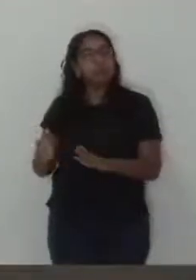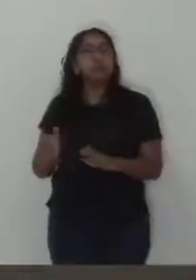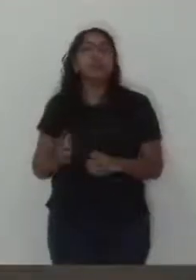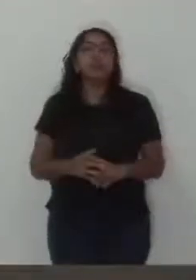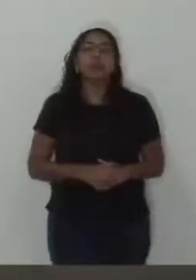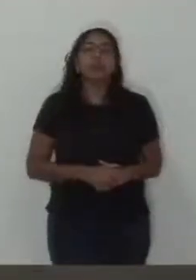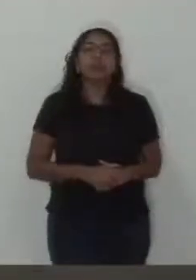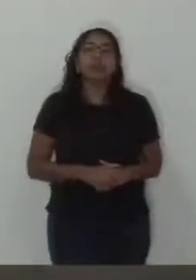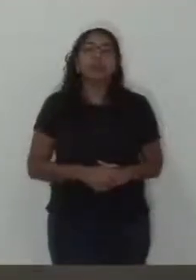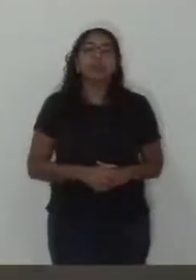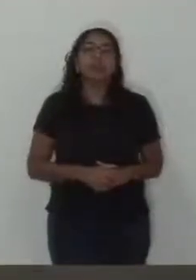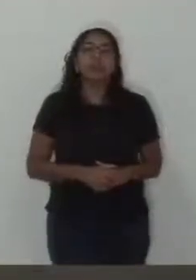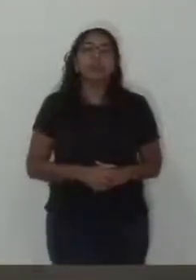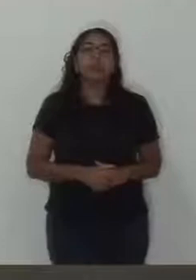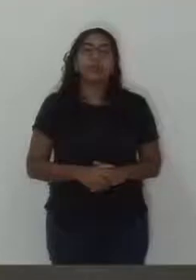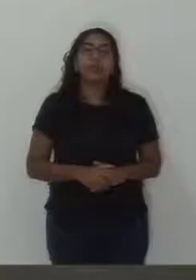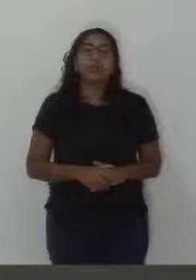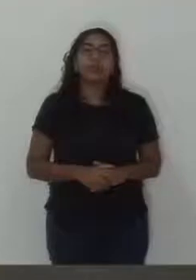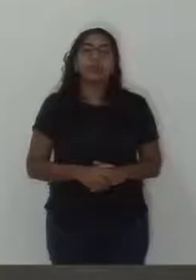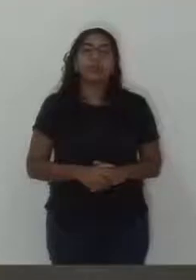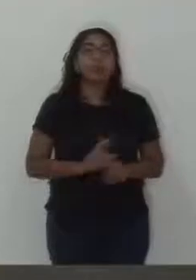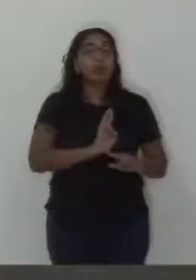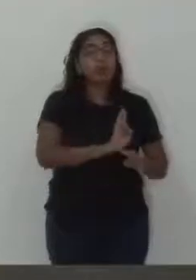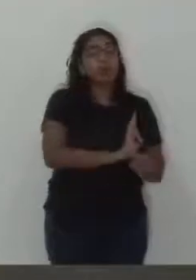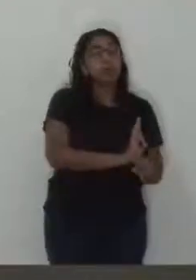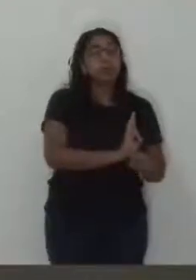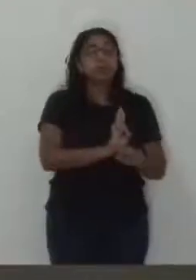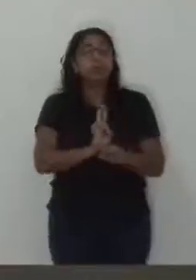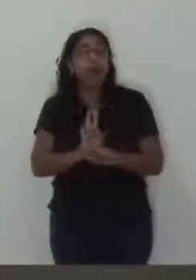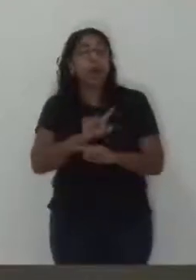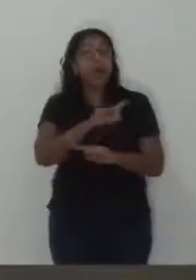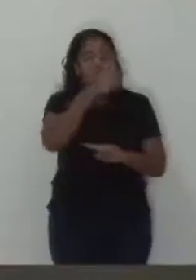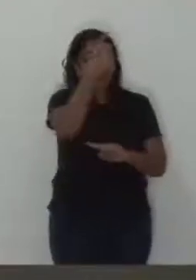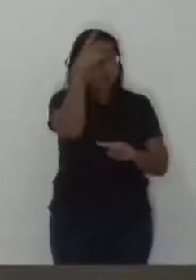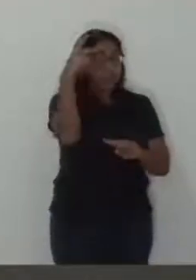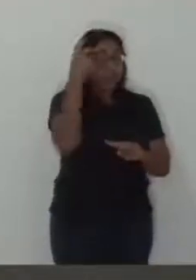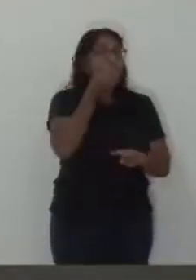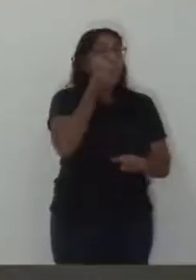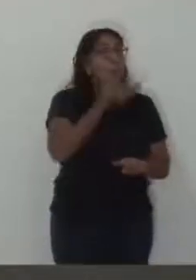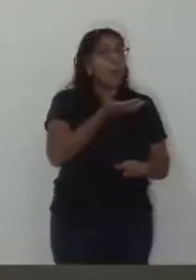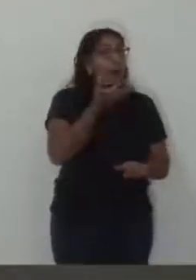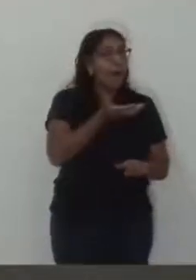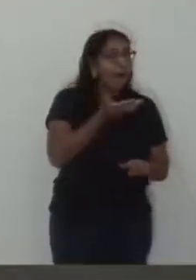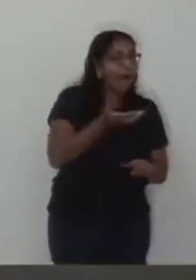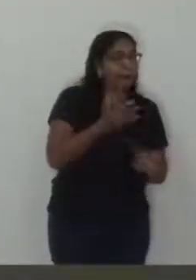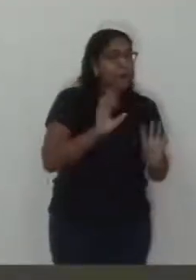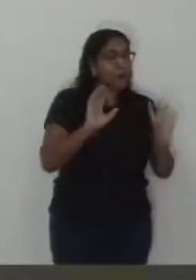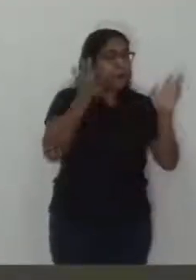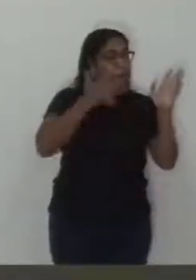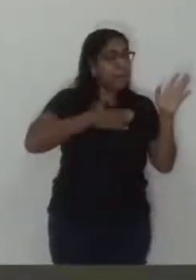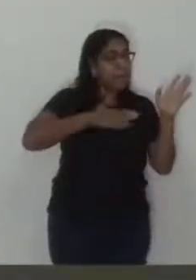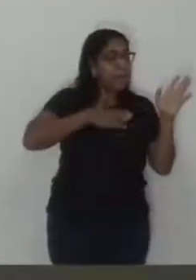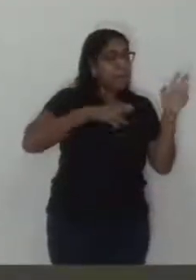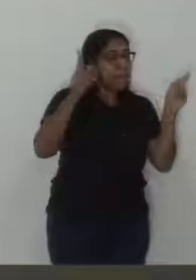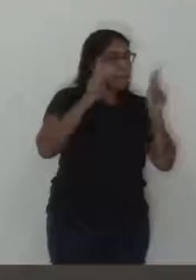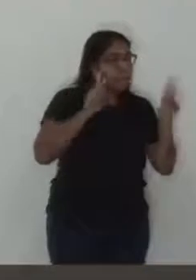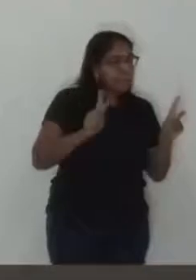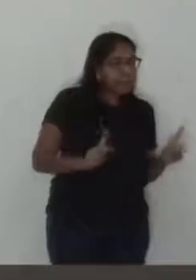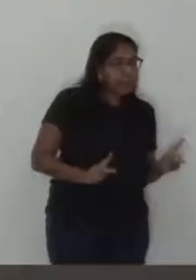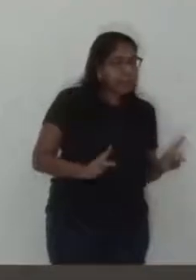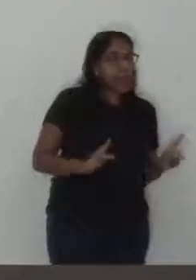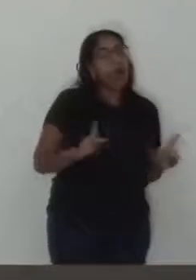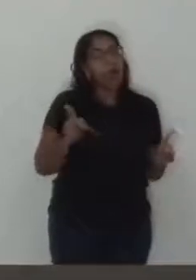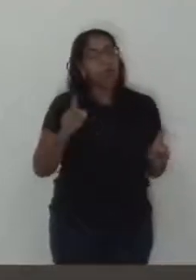fundamental nesse trabalho de organizar para que todos que queiram curtir o Carnaval, pular o Carnaval em paz, de forma